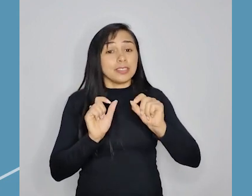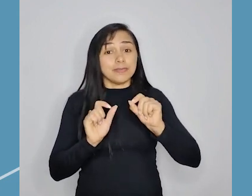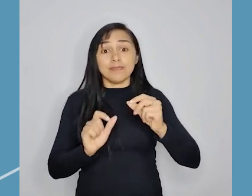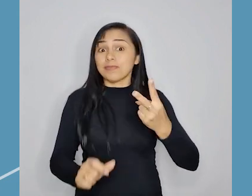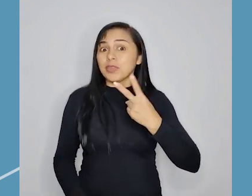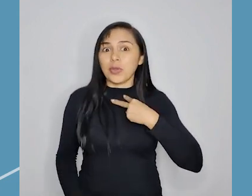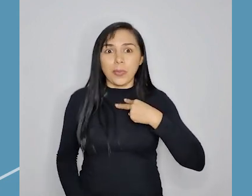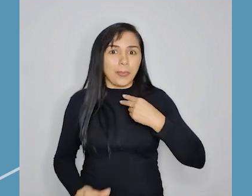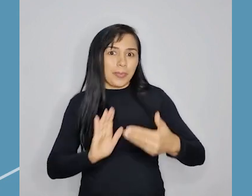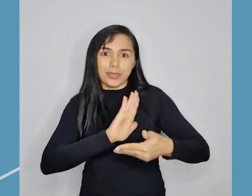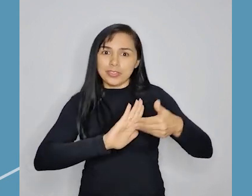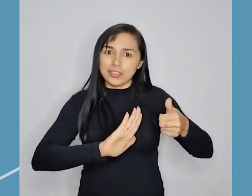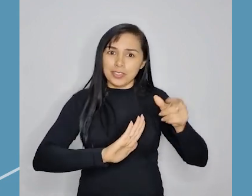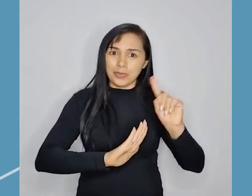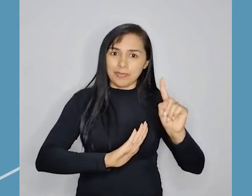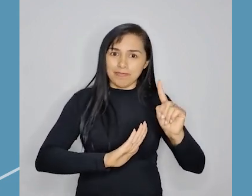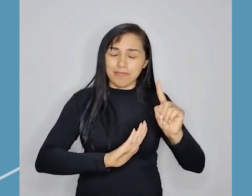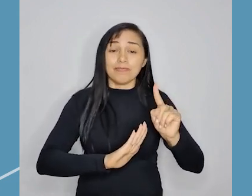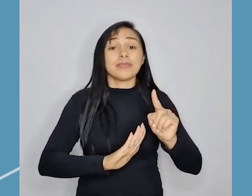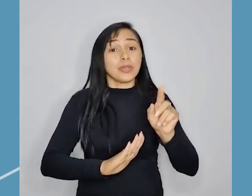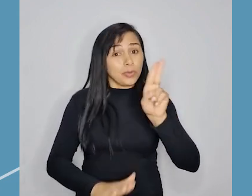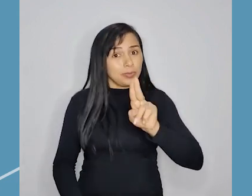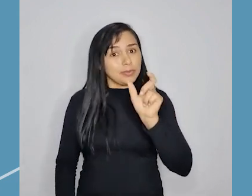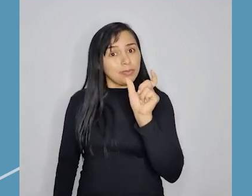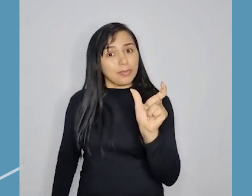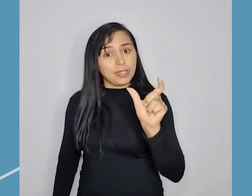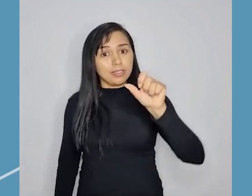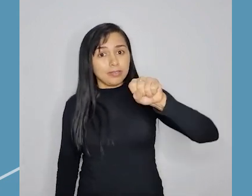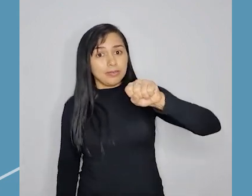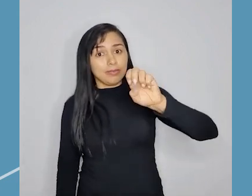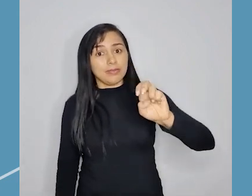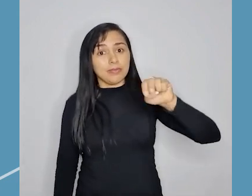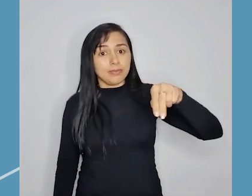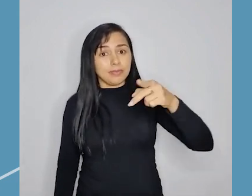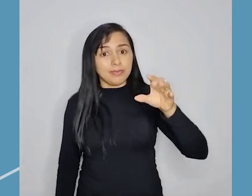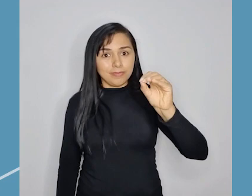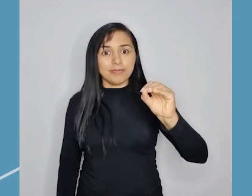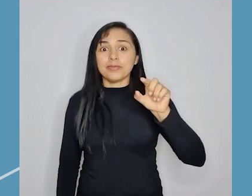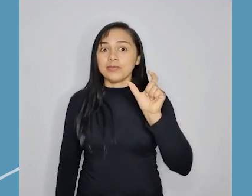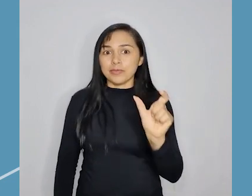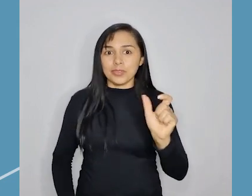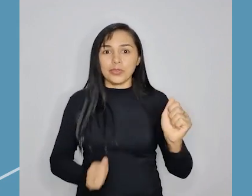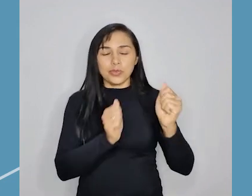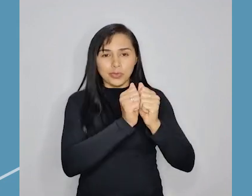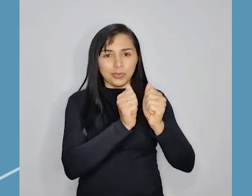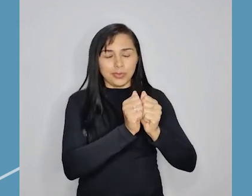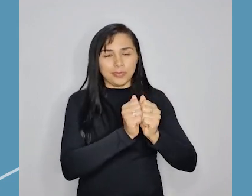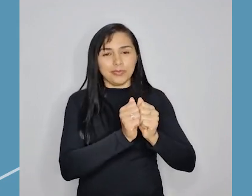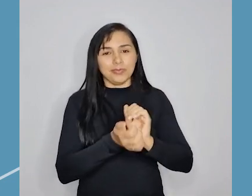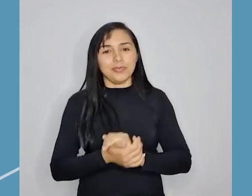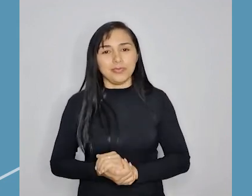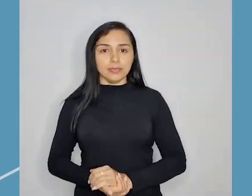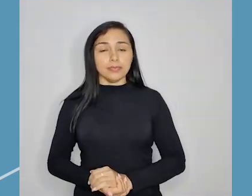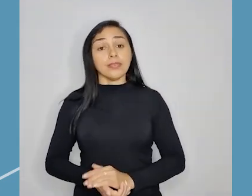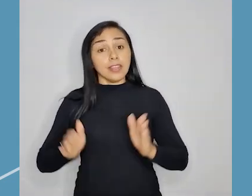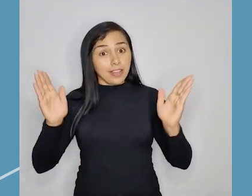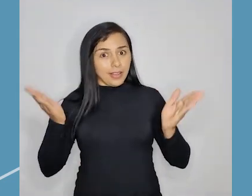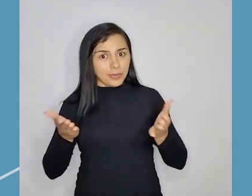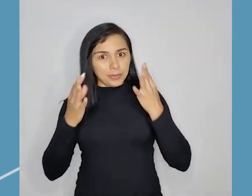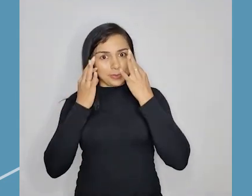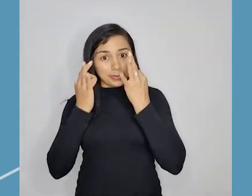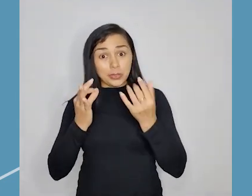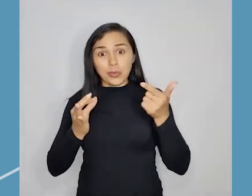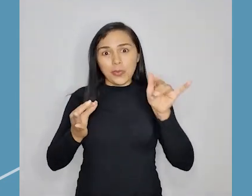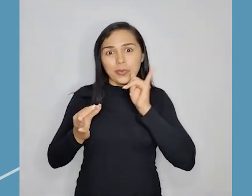caso, devemos usar o senão. A palavra é escrito tudo junto. O não não pode ser removido. Agora,